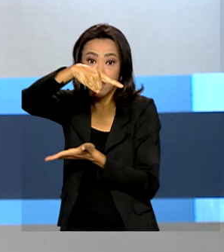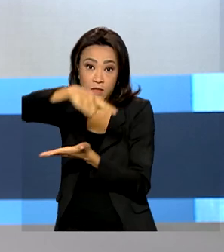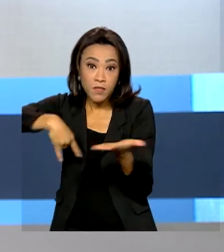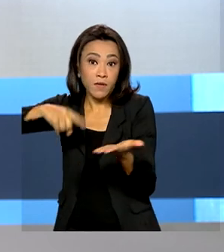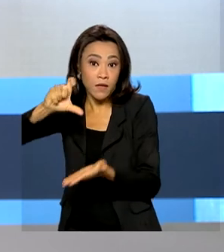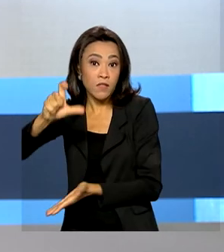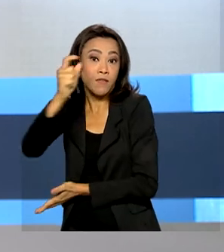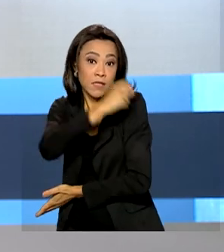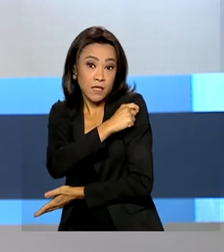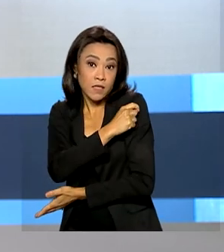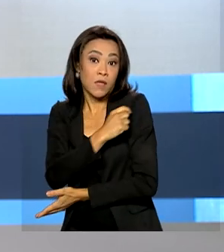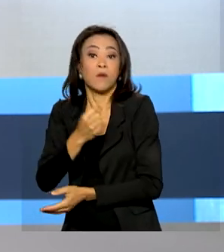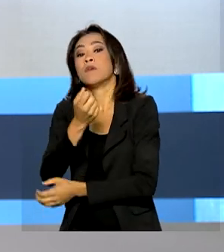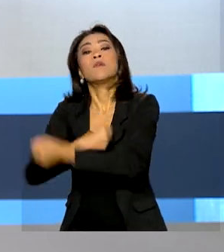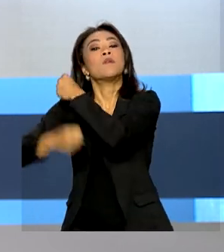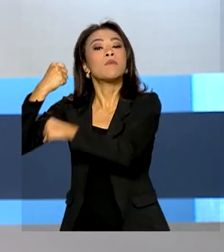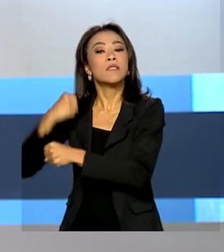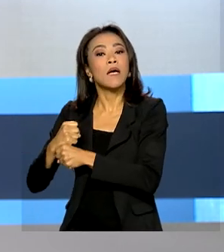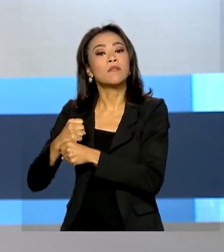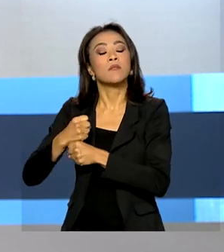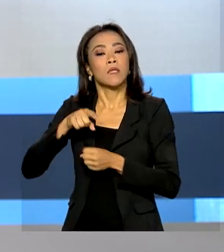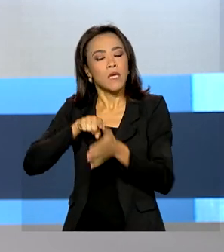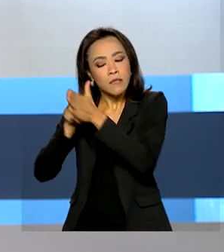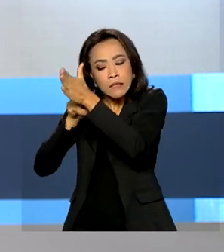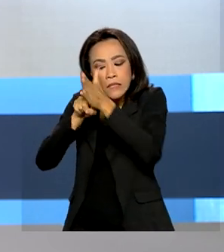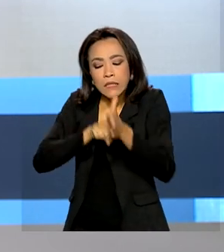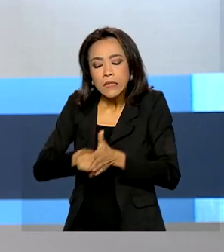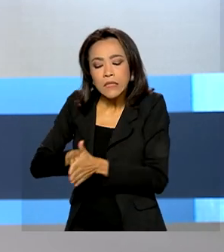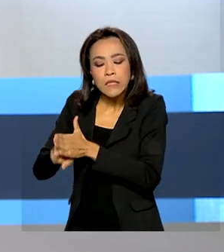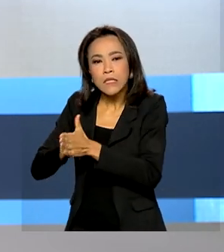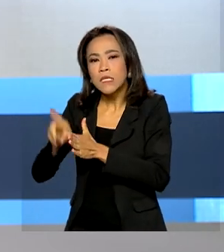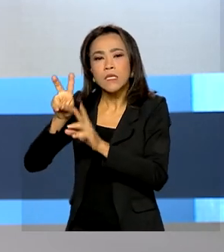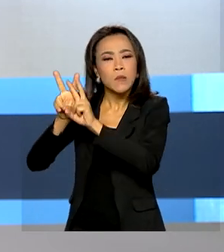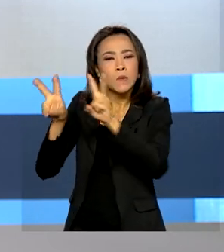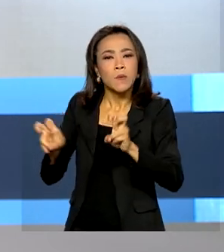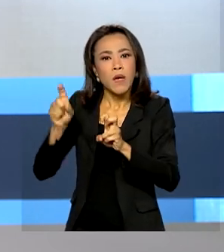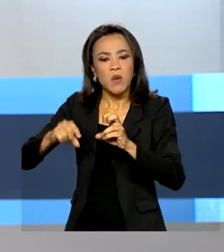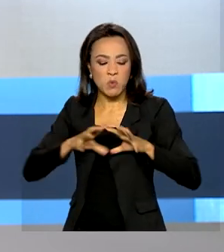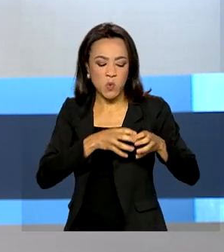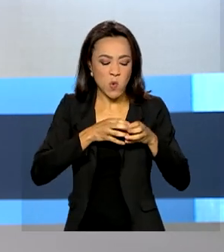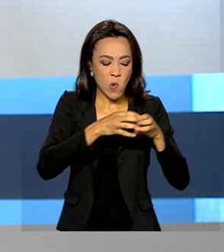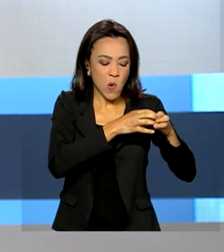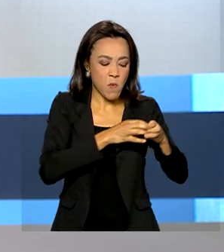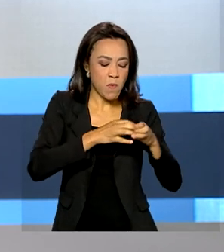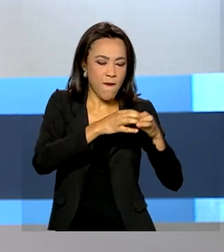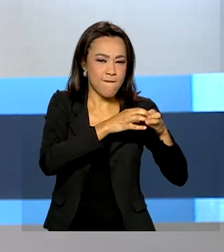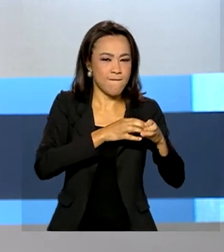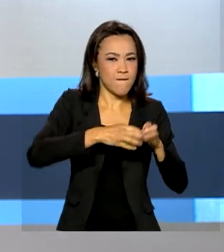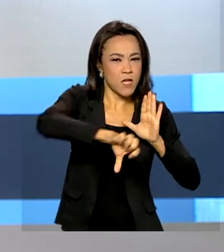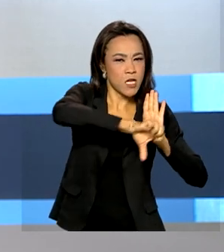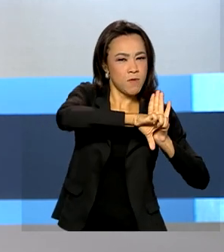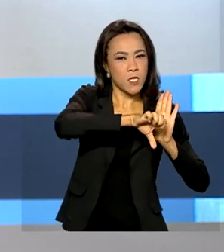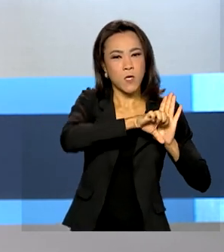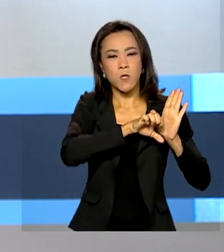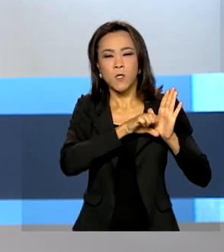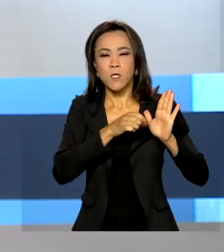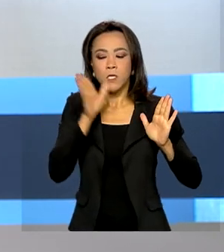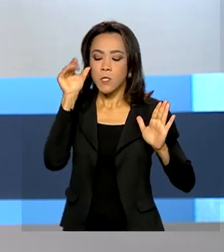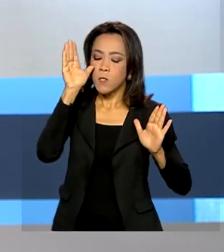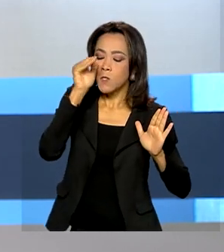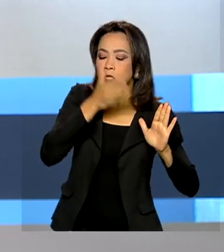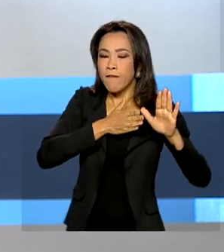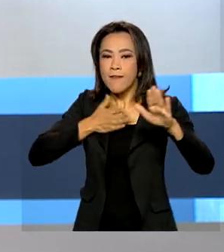2021. Segundo a investigação, os ataques foram feitos por uma organização criminosa transnacional que visava entidades